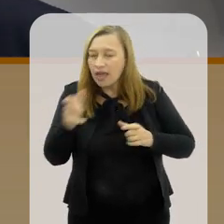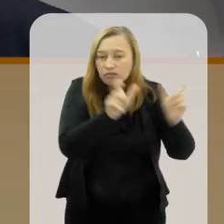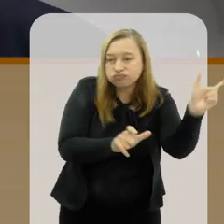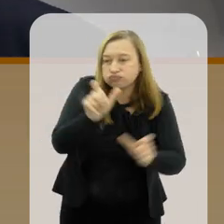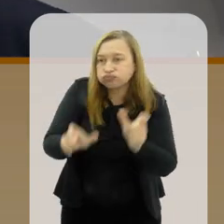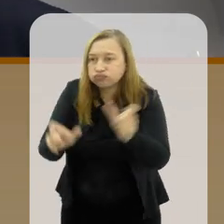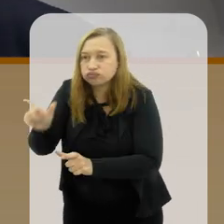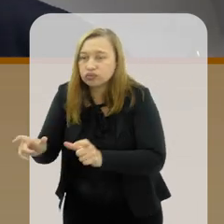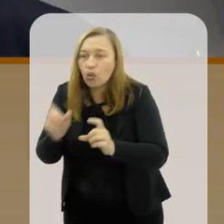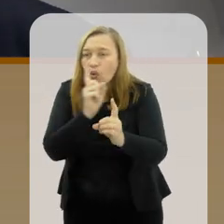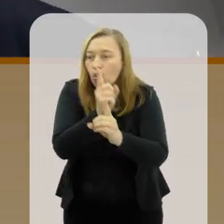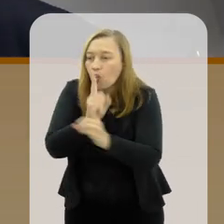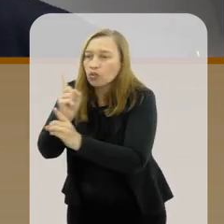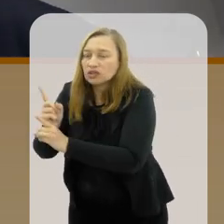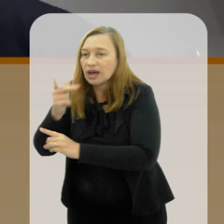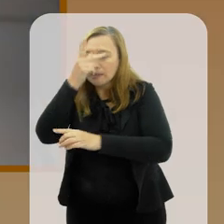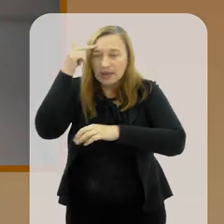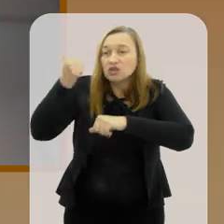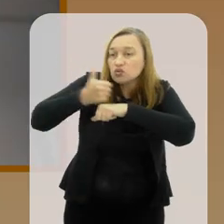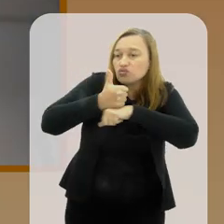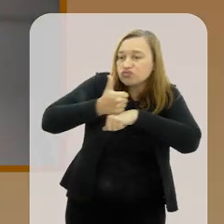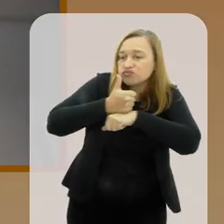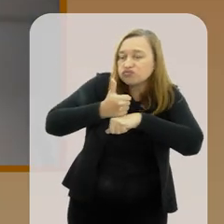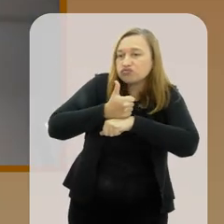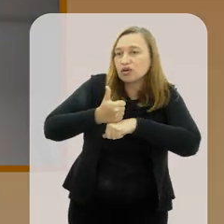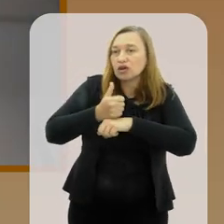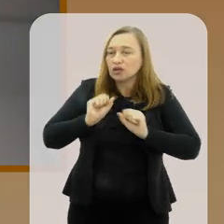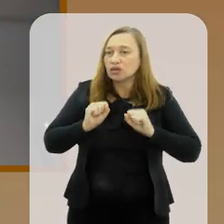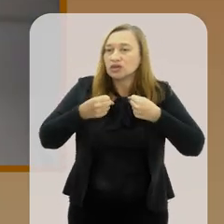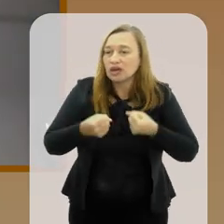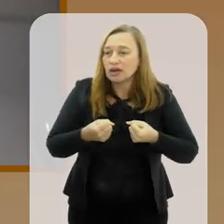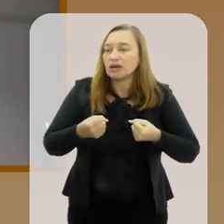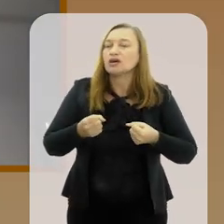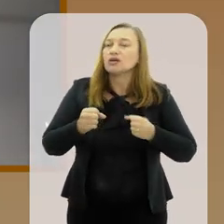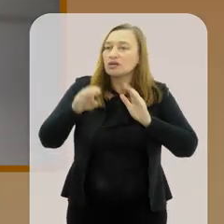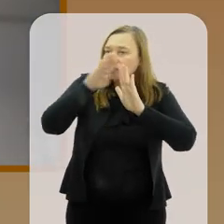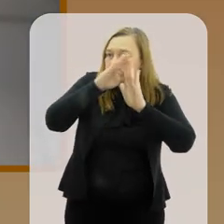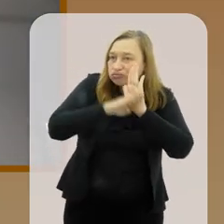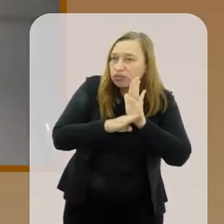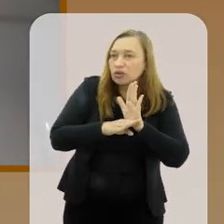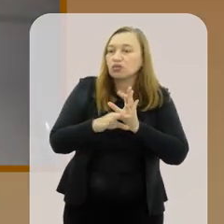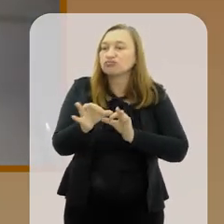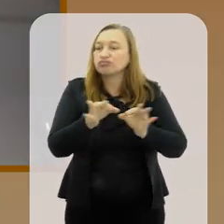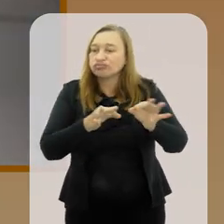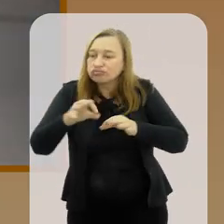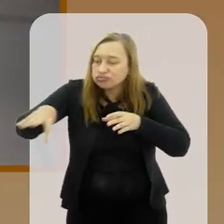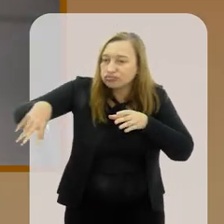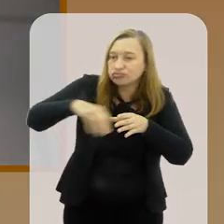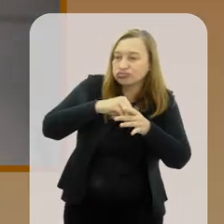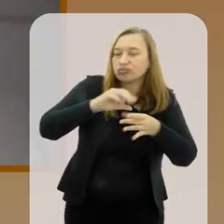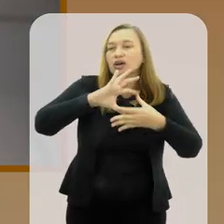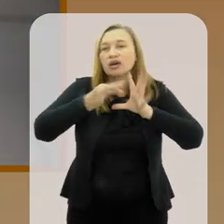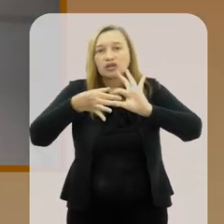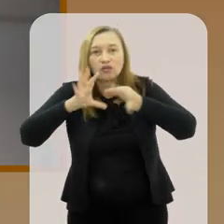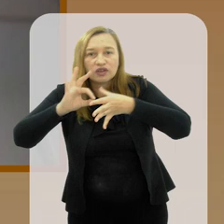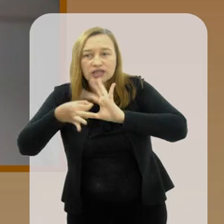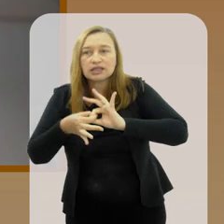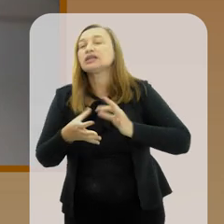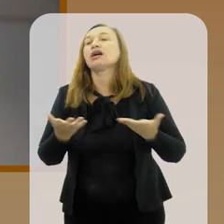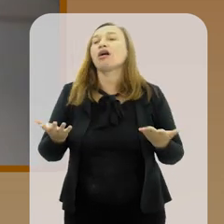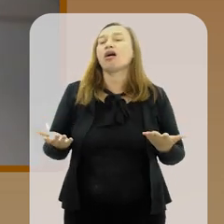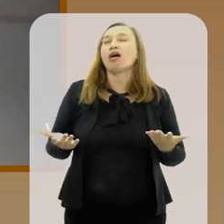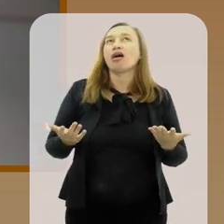encontrar pessoas pra fazerem carreiras especiais que vão se dedicar bastante, existem vários programas que você pode fazer, incluem as Olimpíadas,